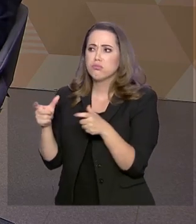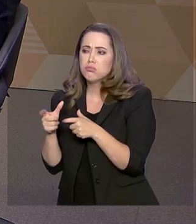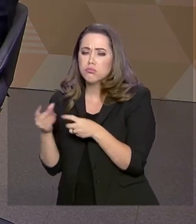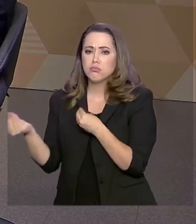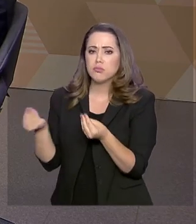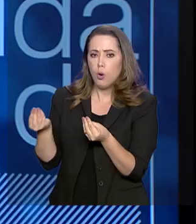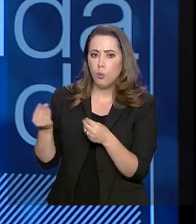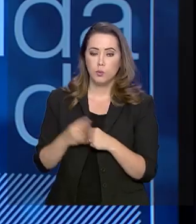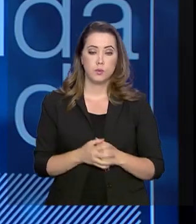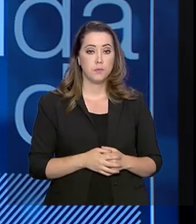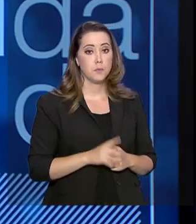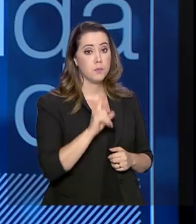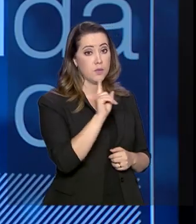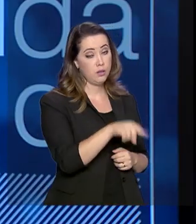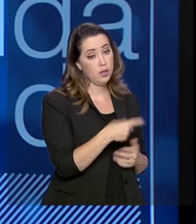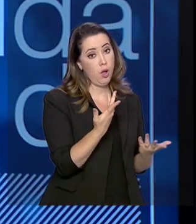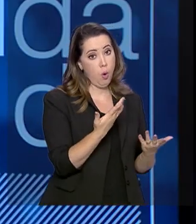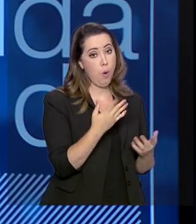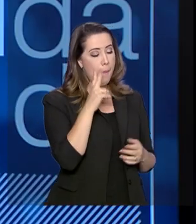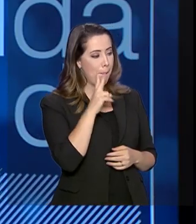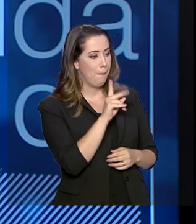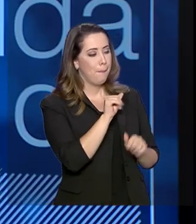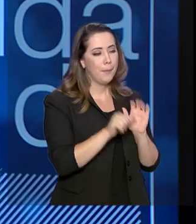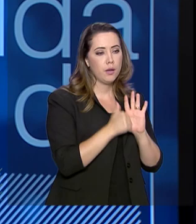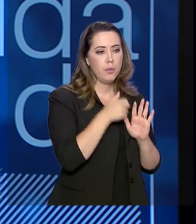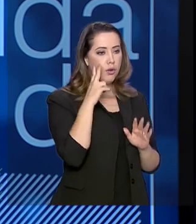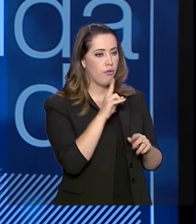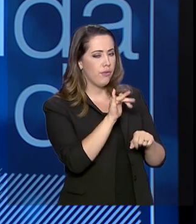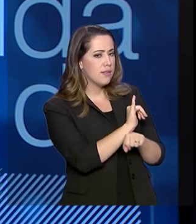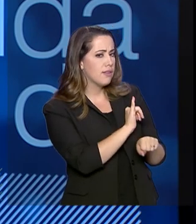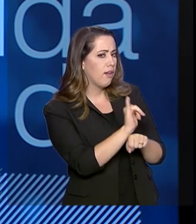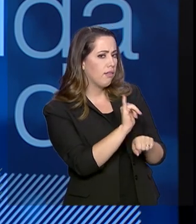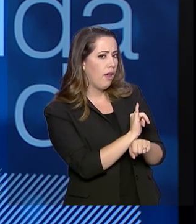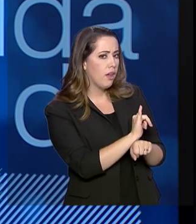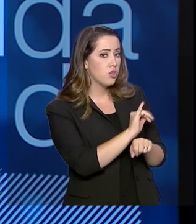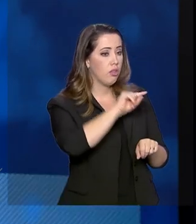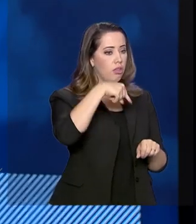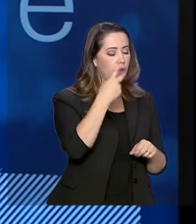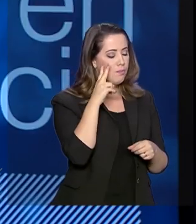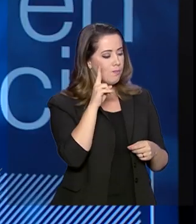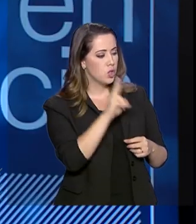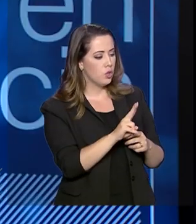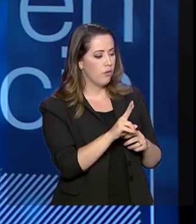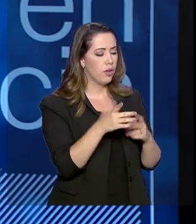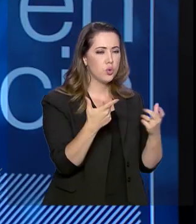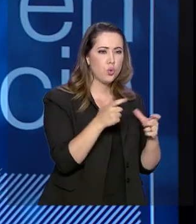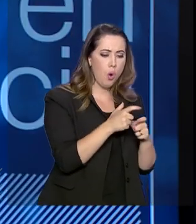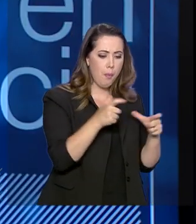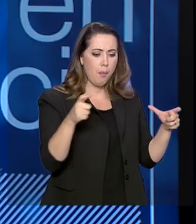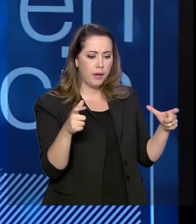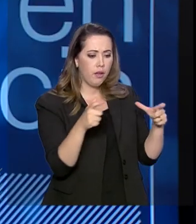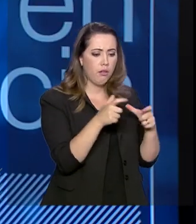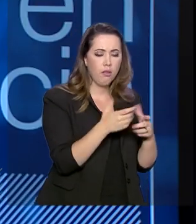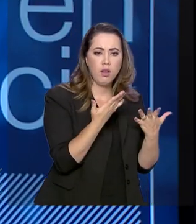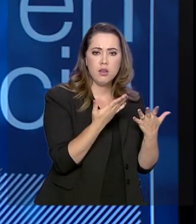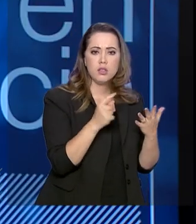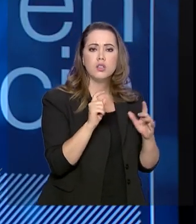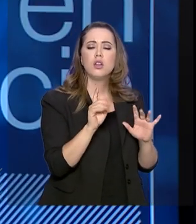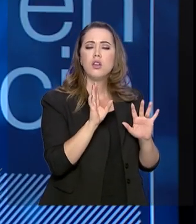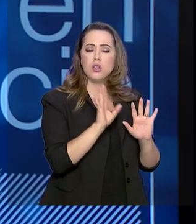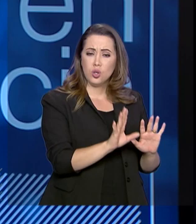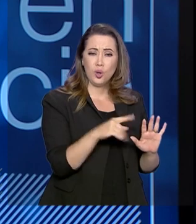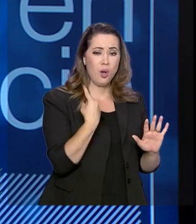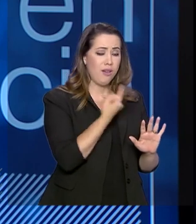decorrência da estratégia. Qual é a melhor estrutura para eu entregar aquele resultado para a sociedade? Nós queremos quebrar